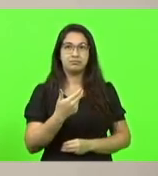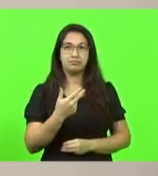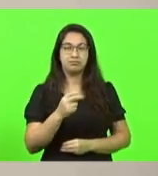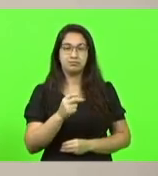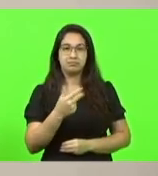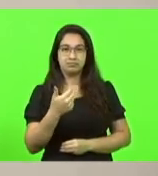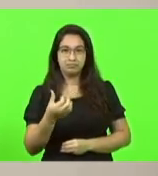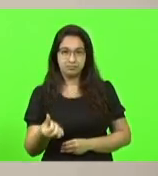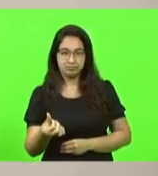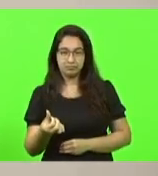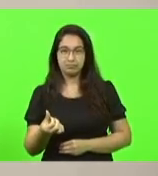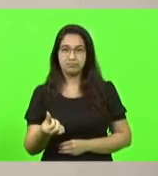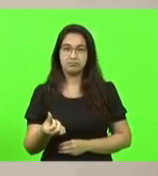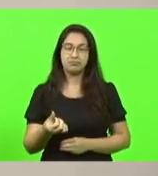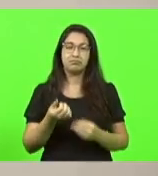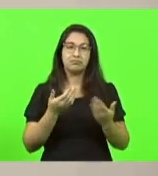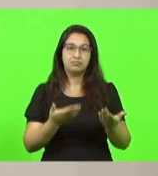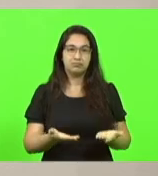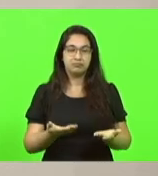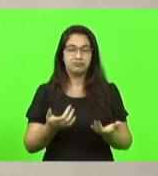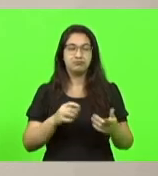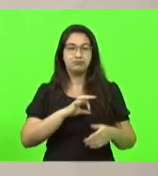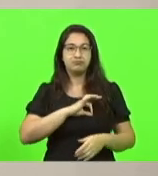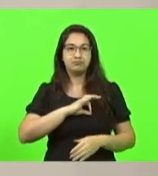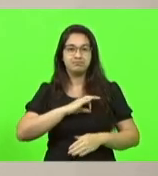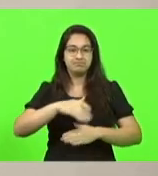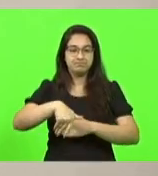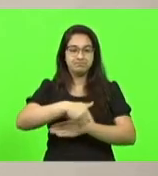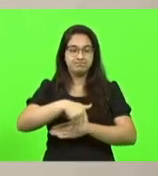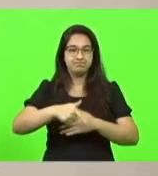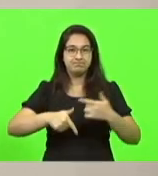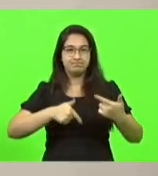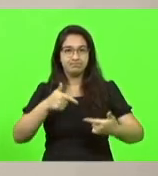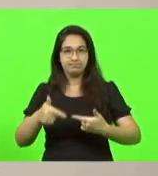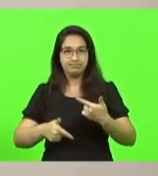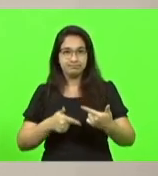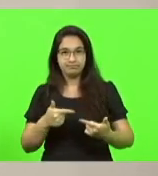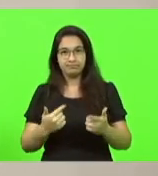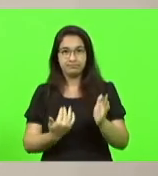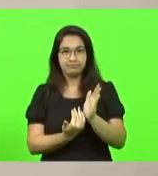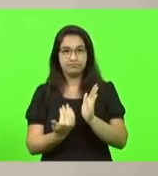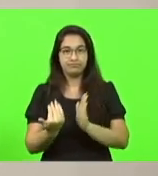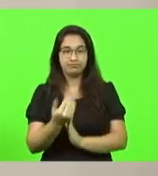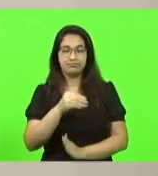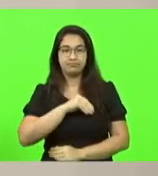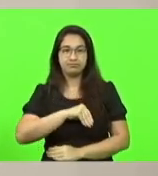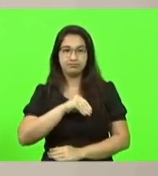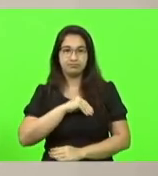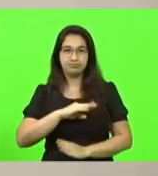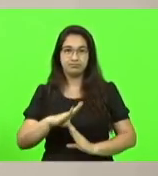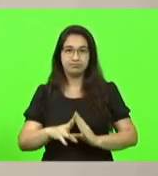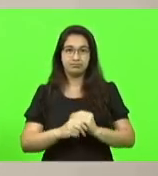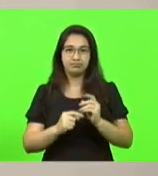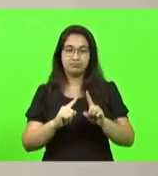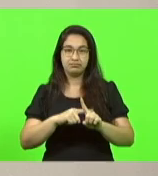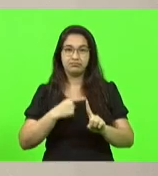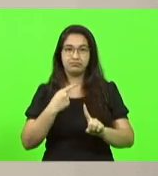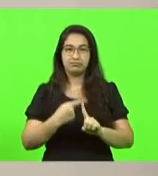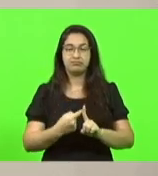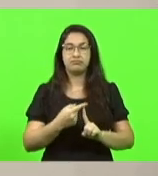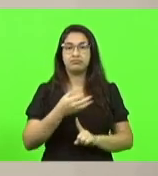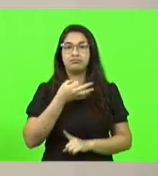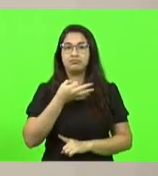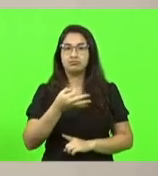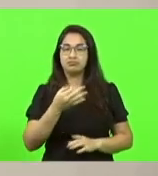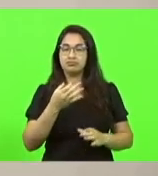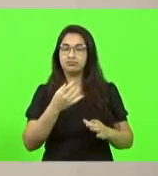carreira e a promoção das praças militares no Estado de Santa Catarina, estabelece outras providências, com emenda aditiva e pareceres favoráveis das comissões de